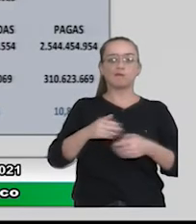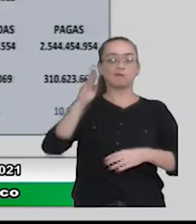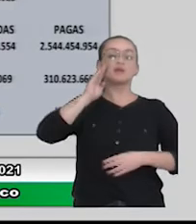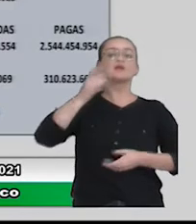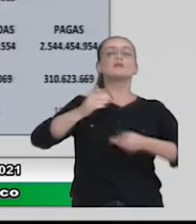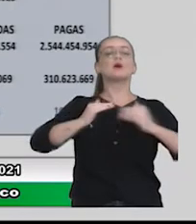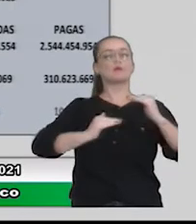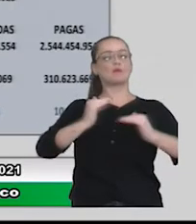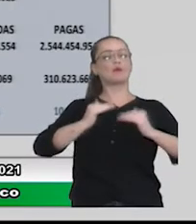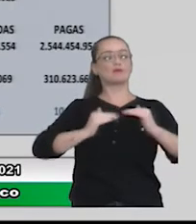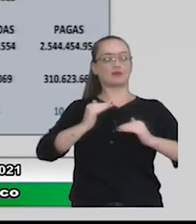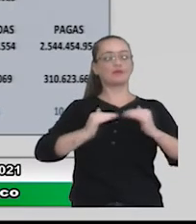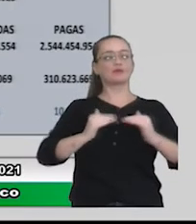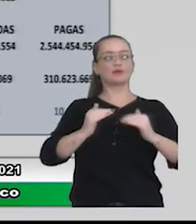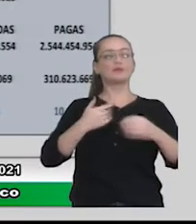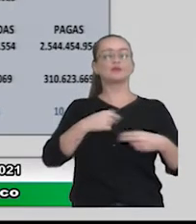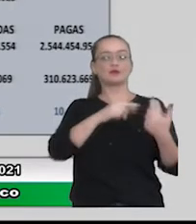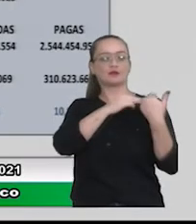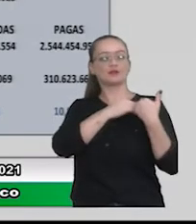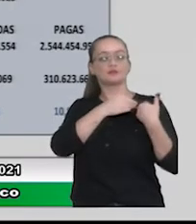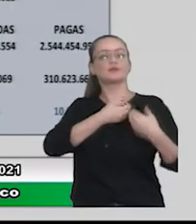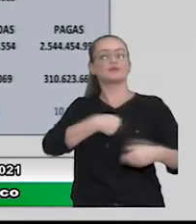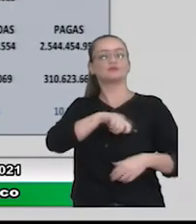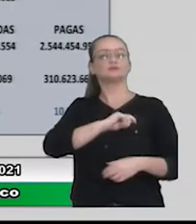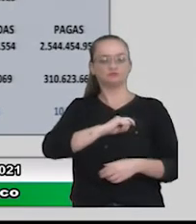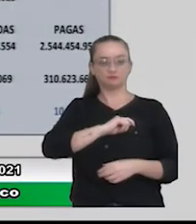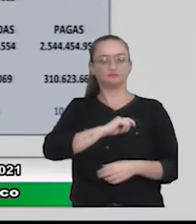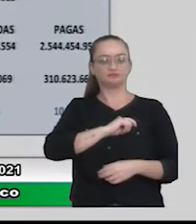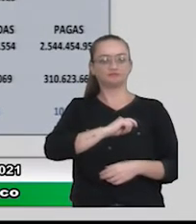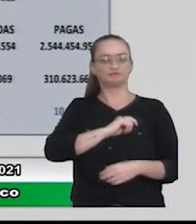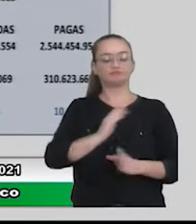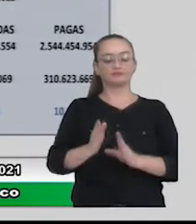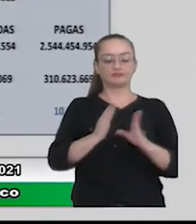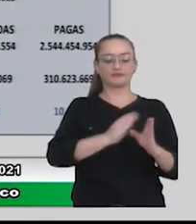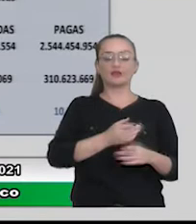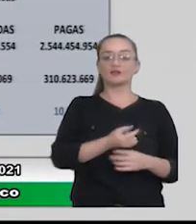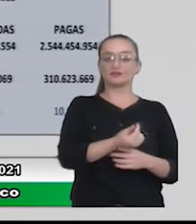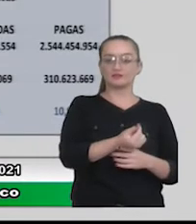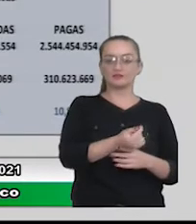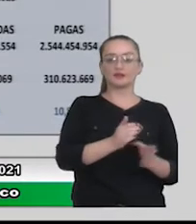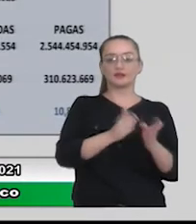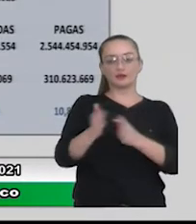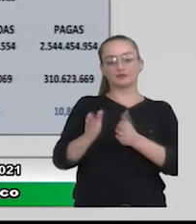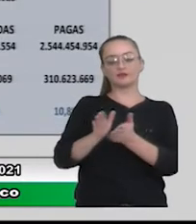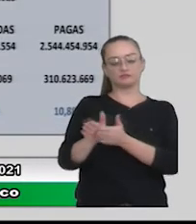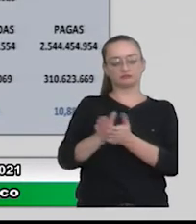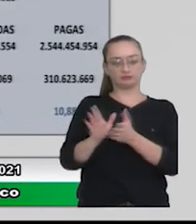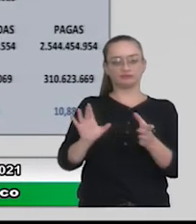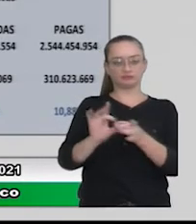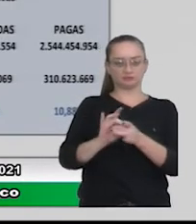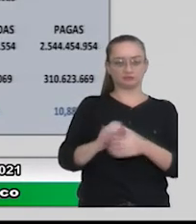que é o que dispõe a lei de responsabilidade fiscal entre receita e despesa.